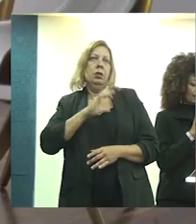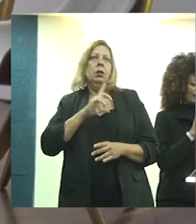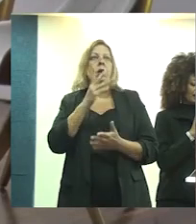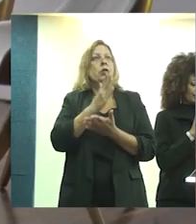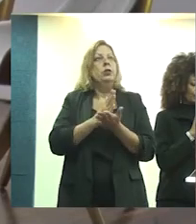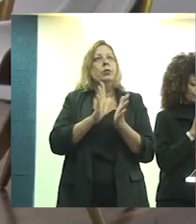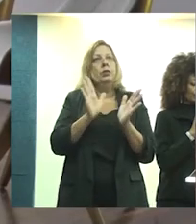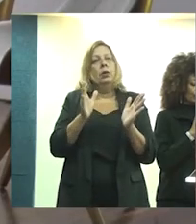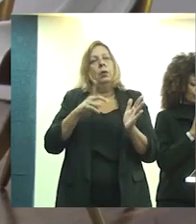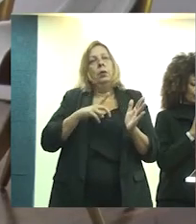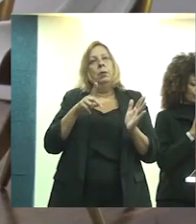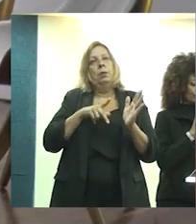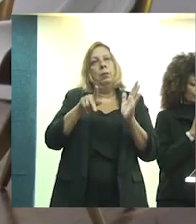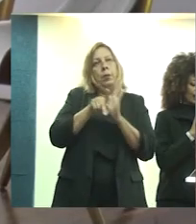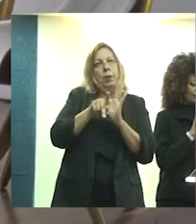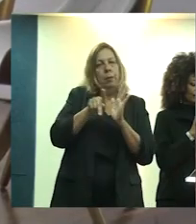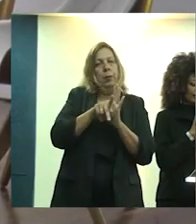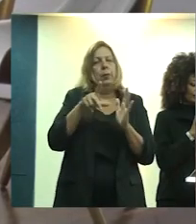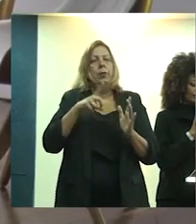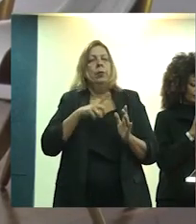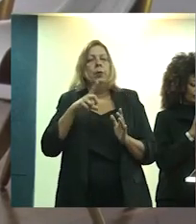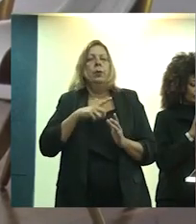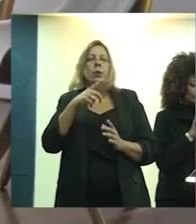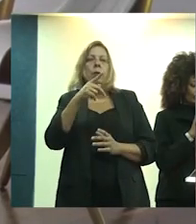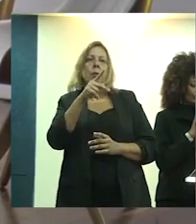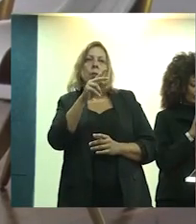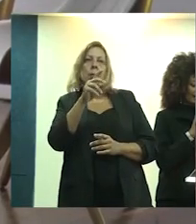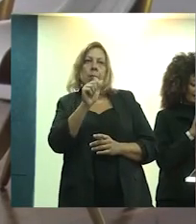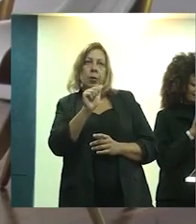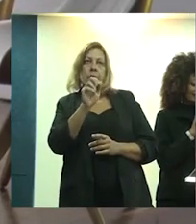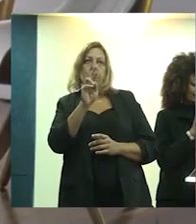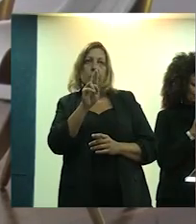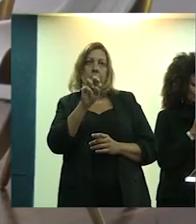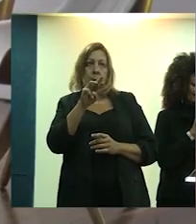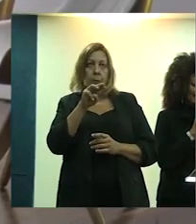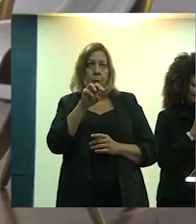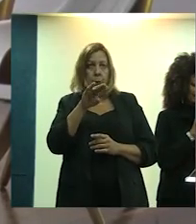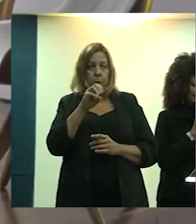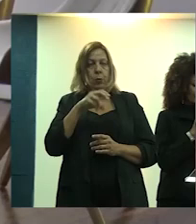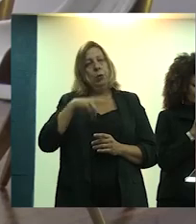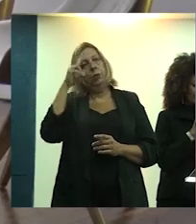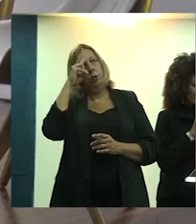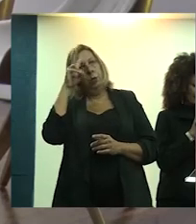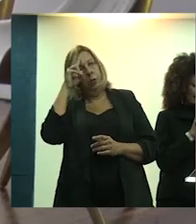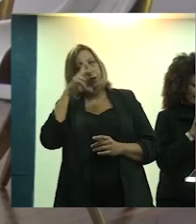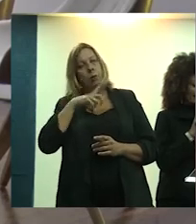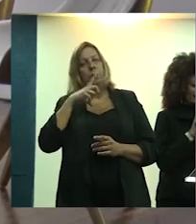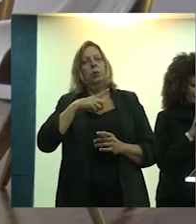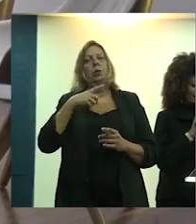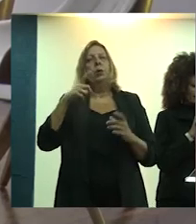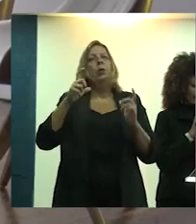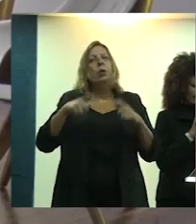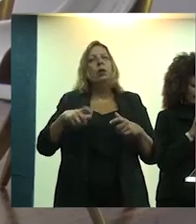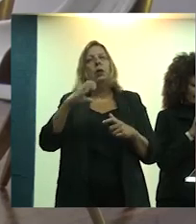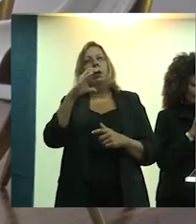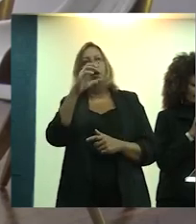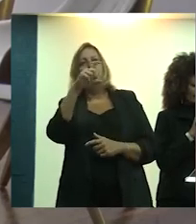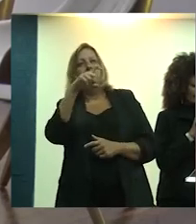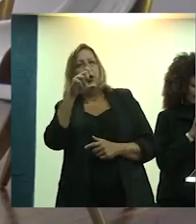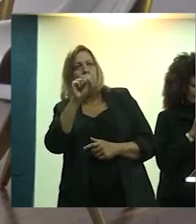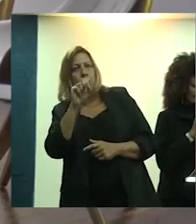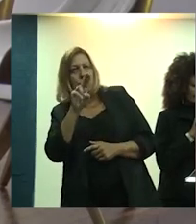Proteção ao Patrimônio Histórico e Cultural de Caxias do Sul, diretor técnico da Royal Arquitetura,